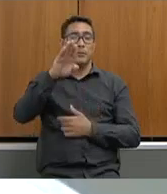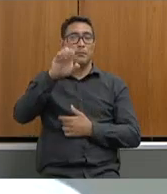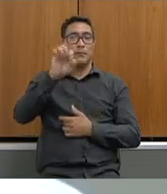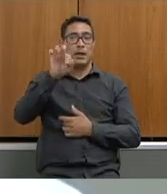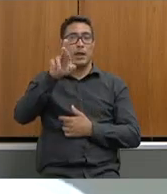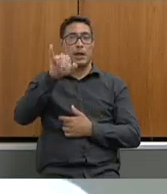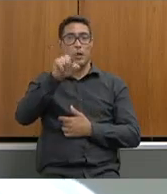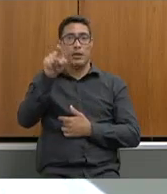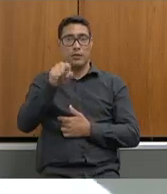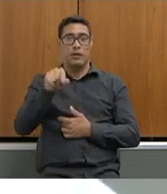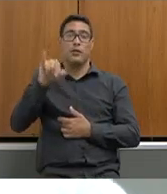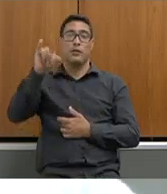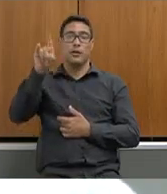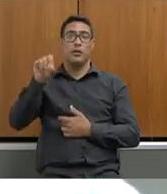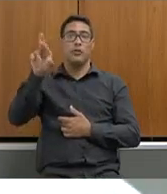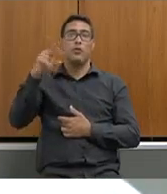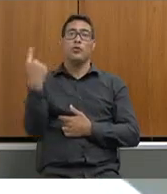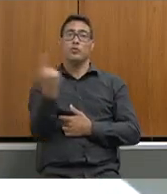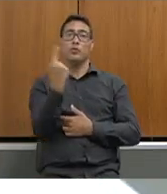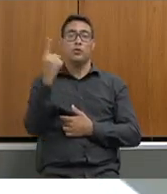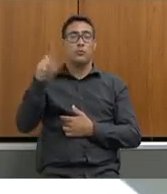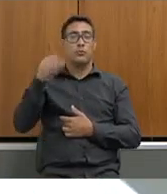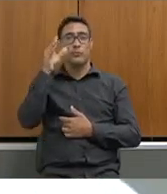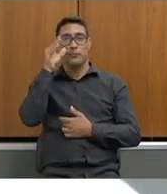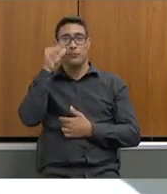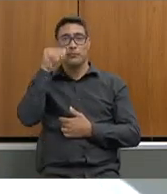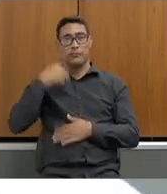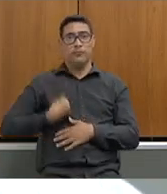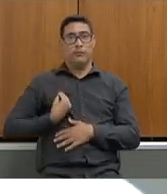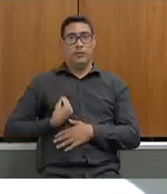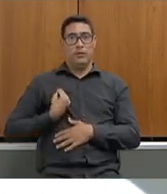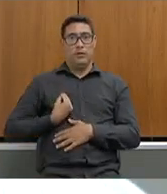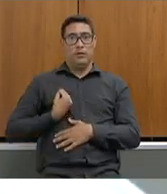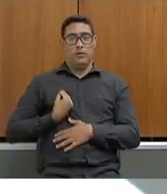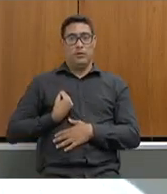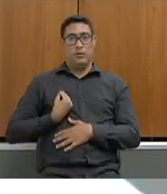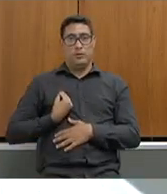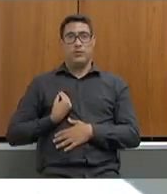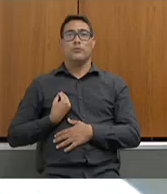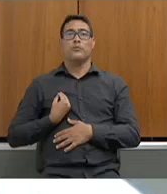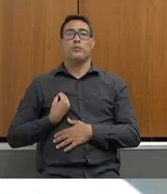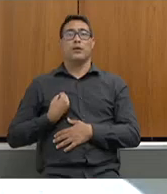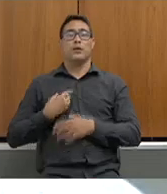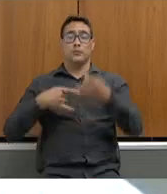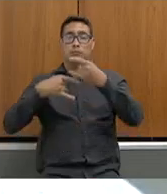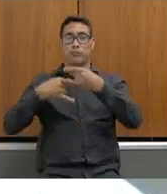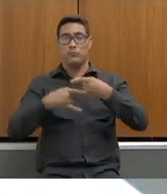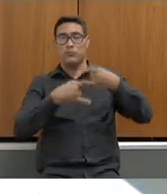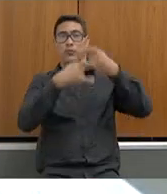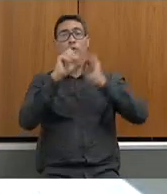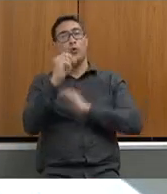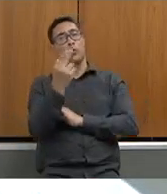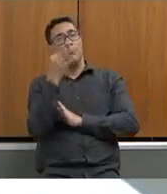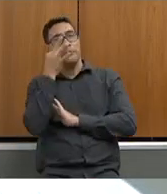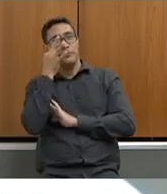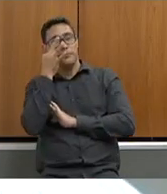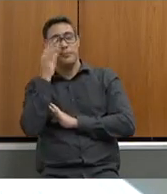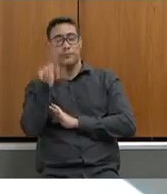a todos os deputados e deputadas presentes mortamente ou presencialmente nessa reunião